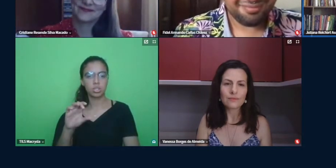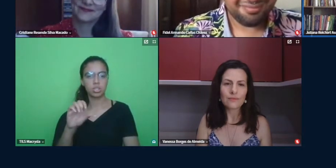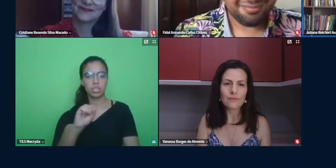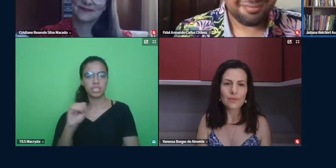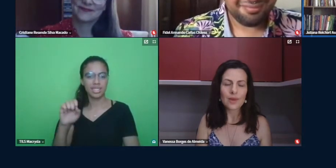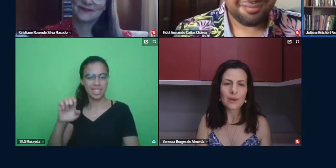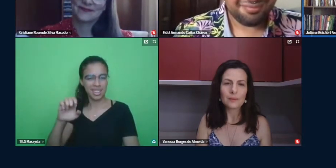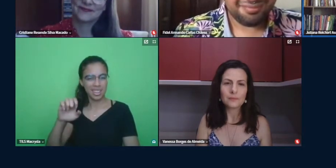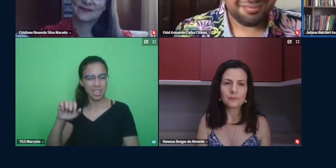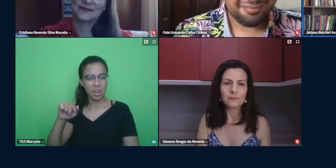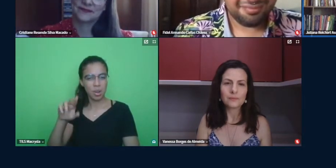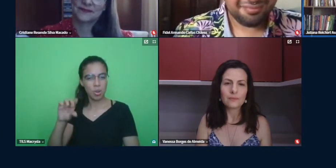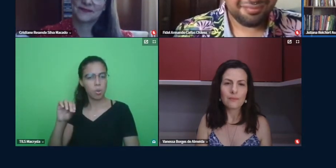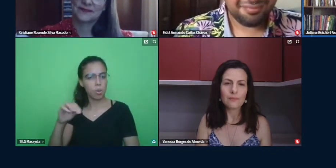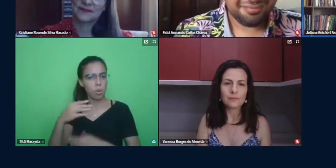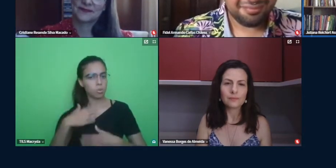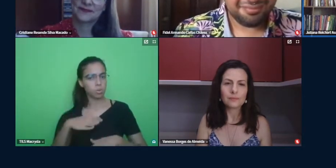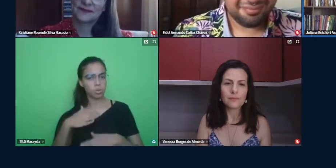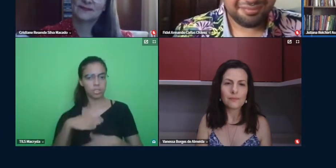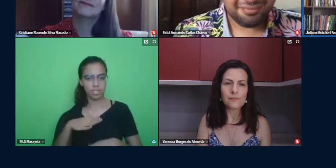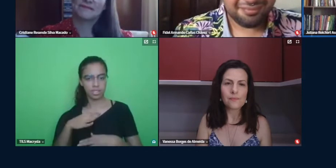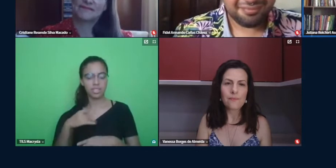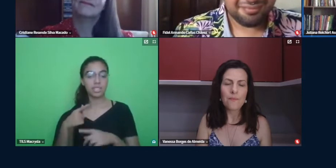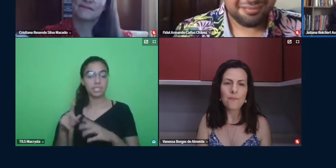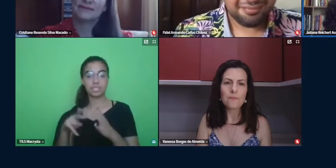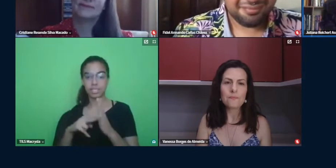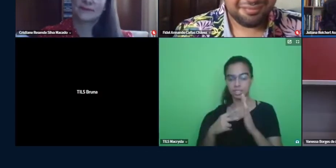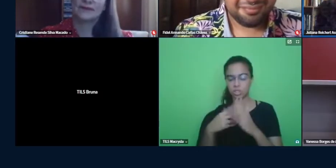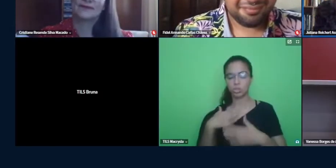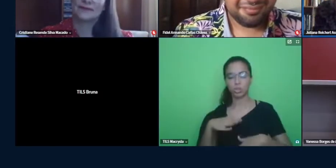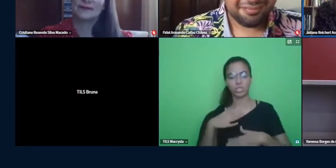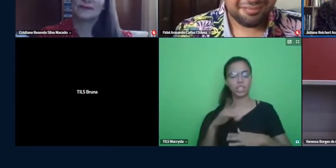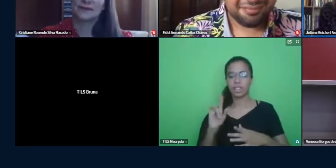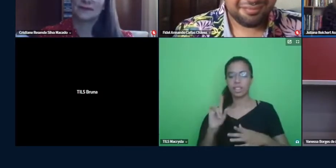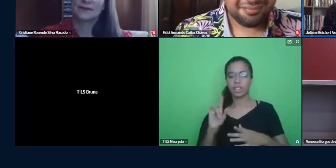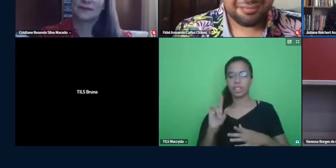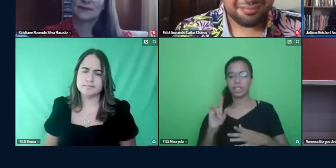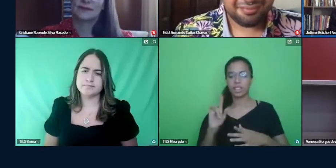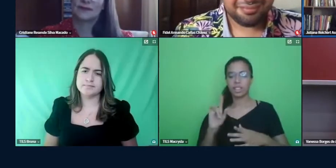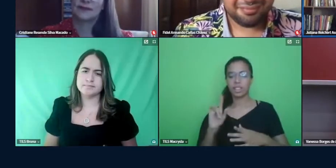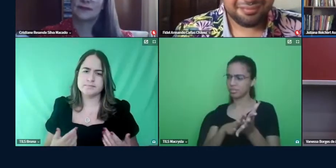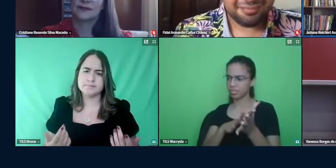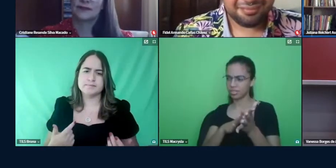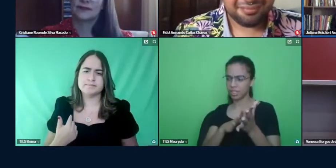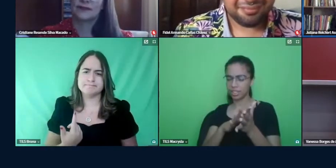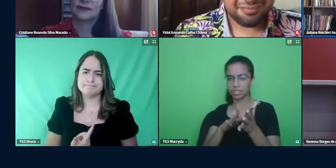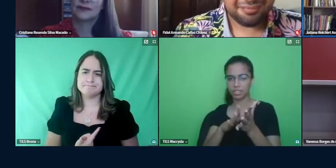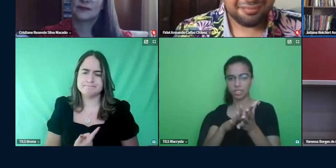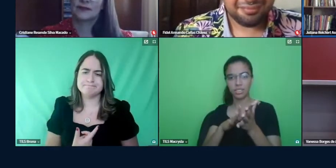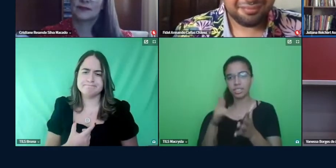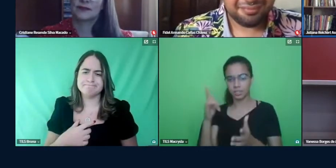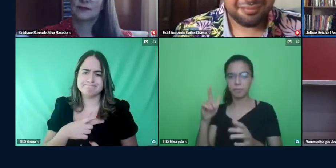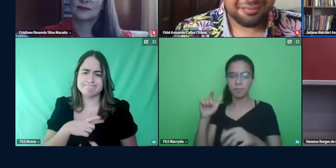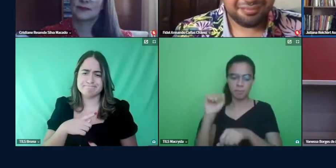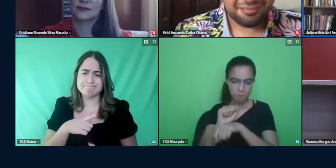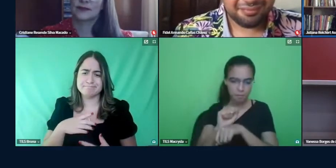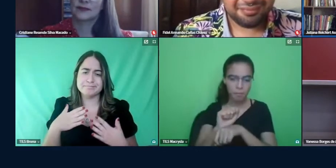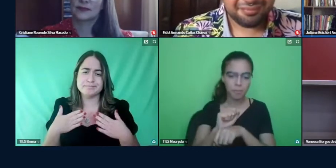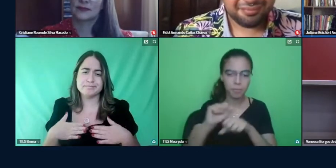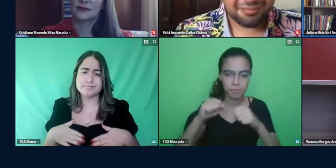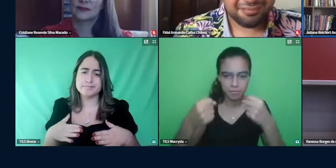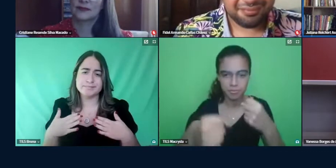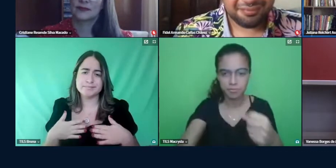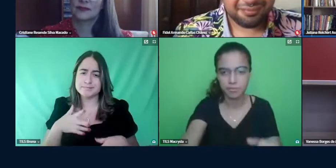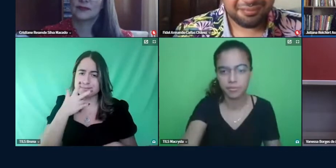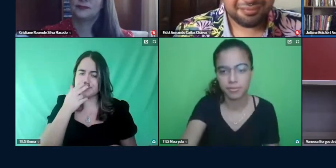acho que é isso que nos faz não desistir, né, o que a Vanessa falou agora, enquanto a gente estiver sossegado e que está tudo